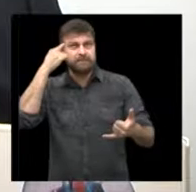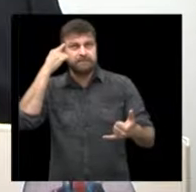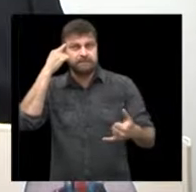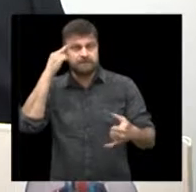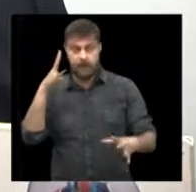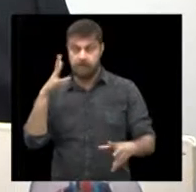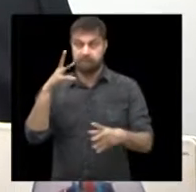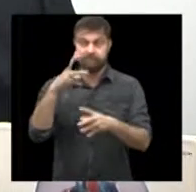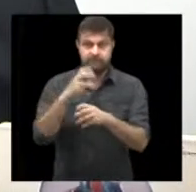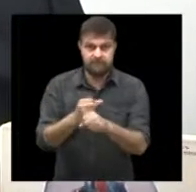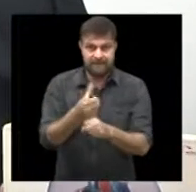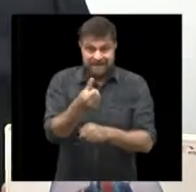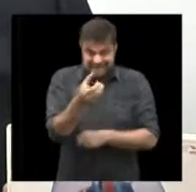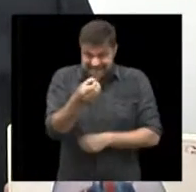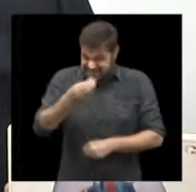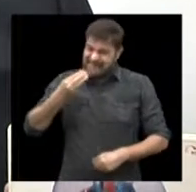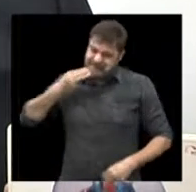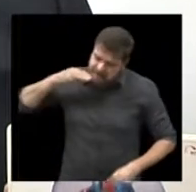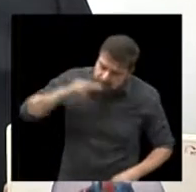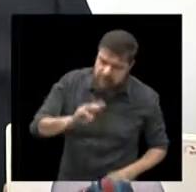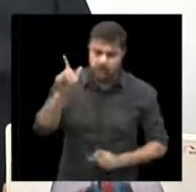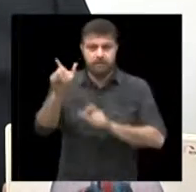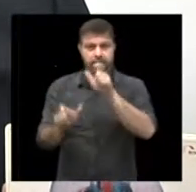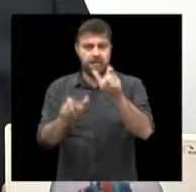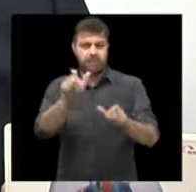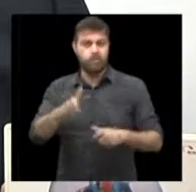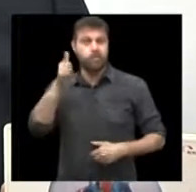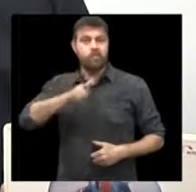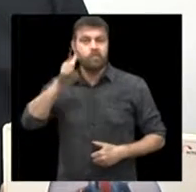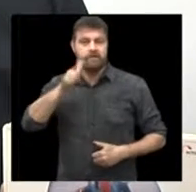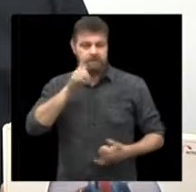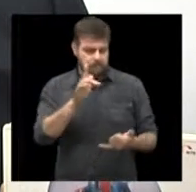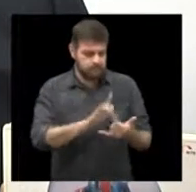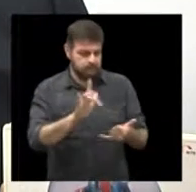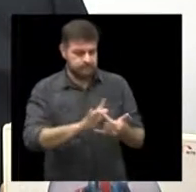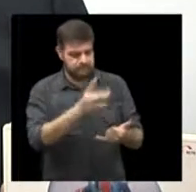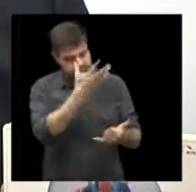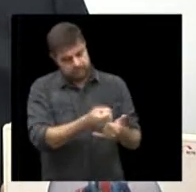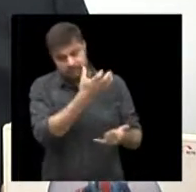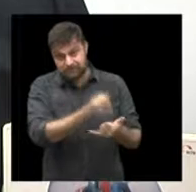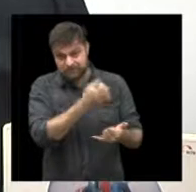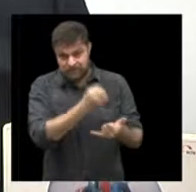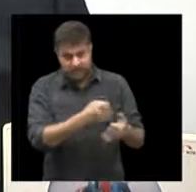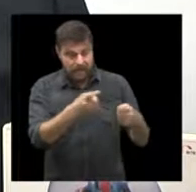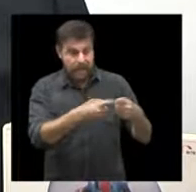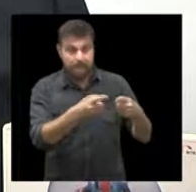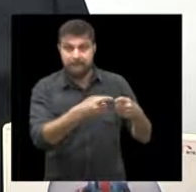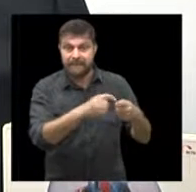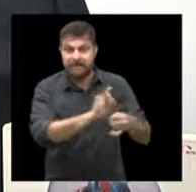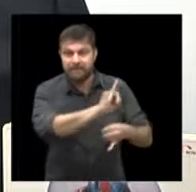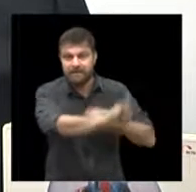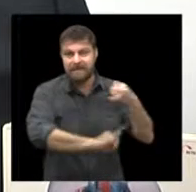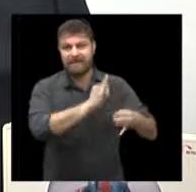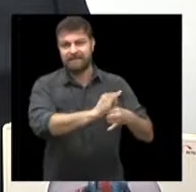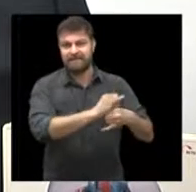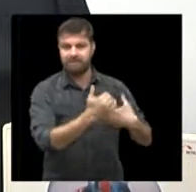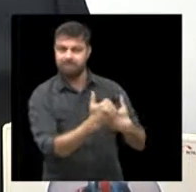de 60 milhões de pessoas, tiveram acesso ao médico através da telemedicina.